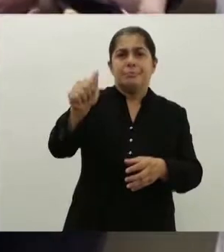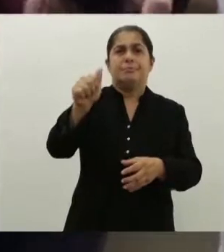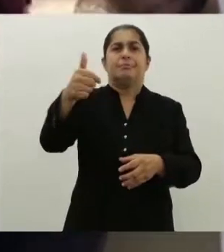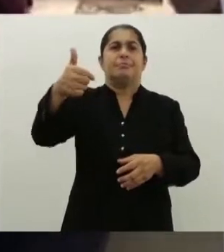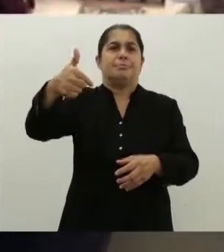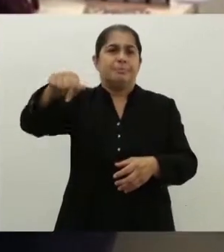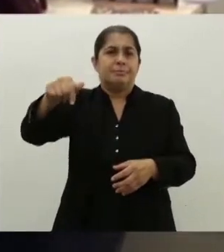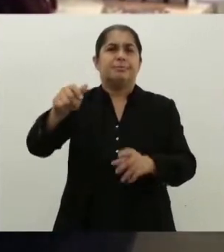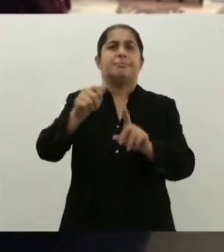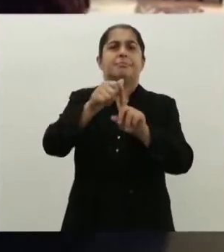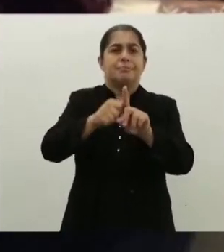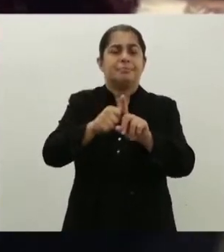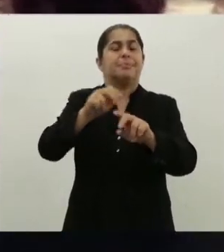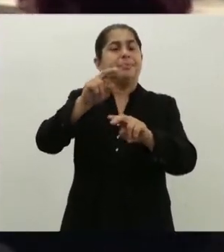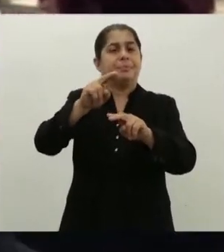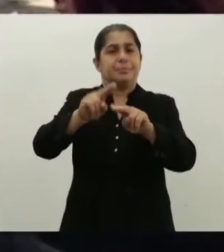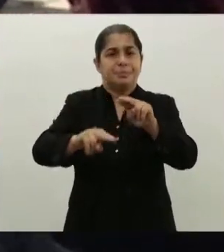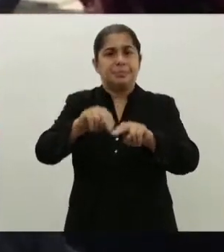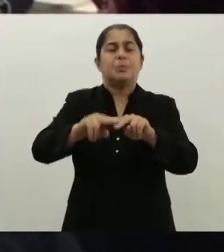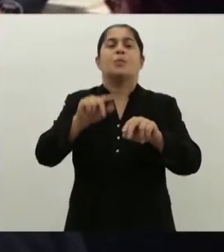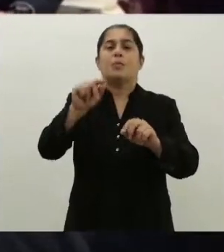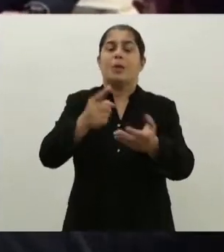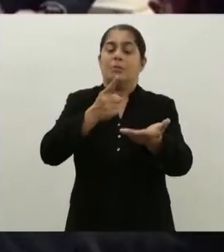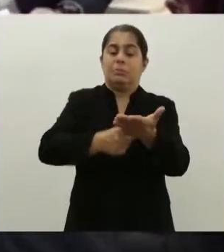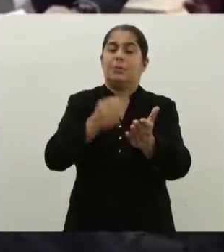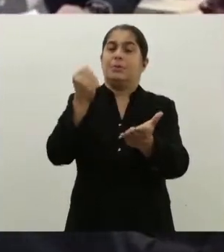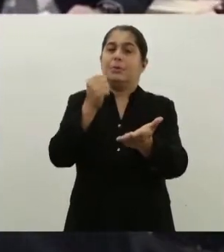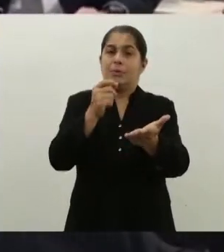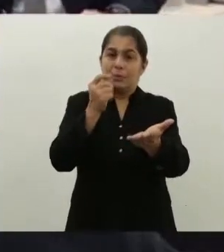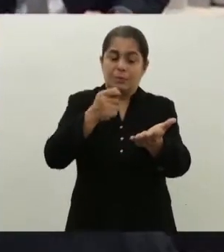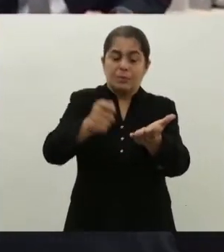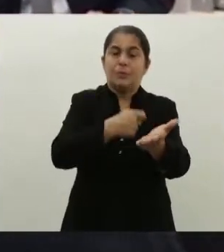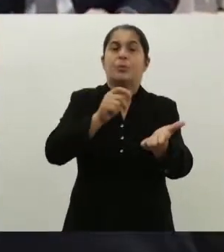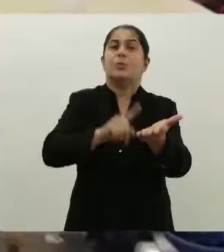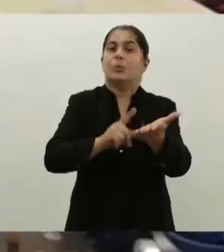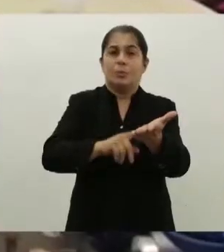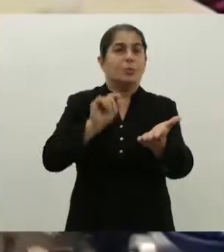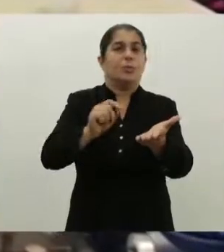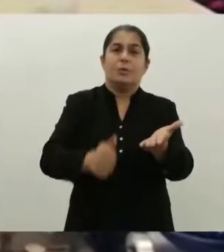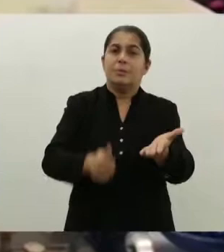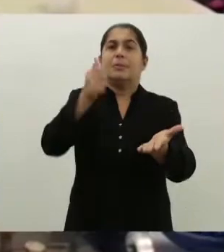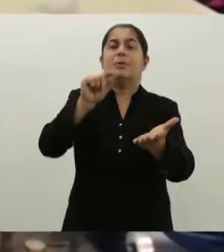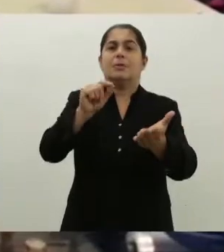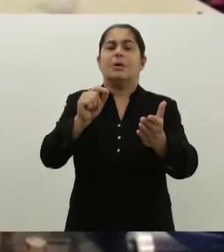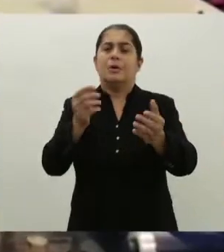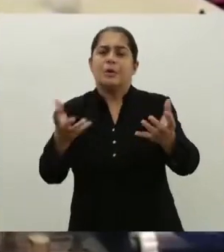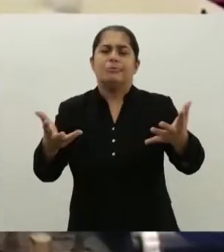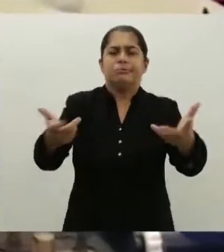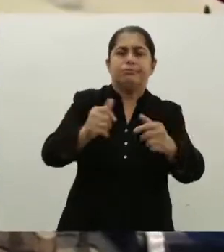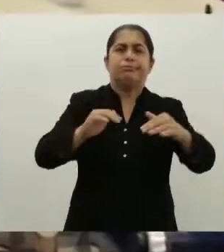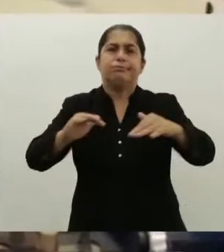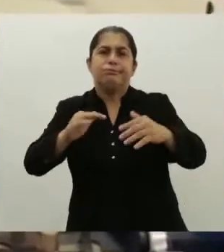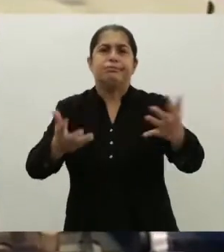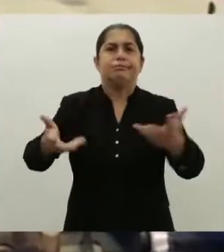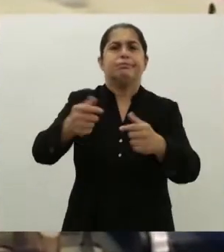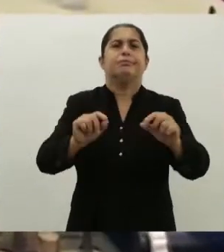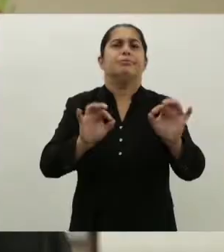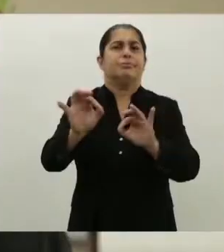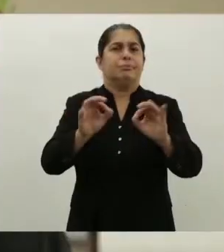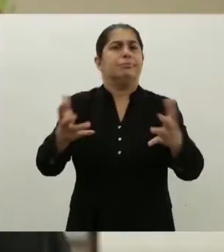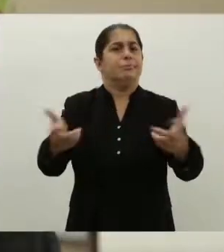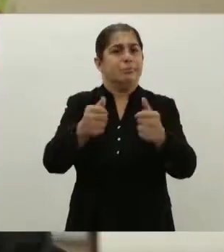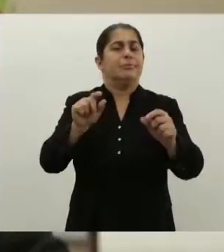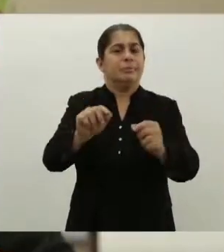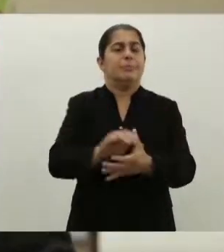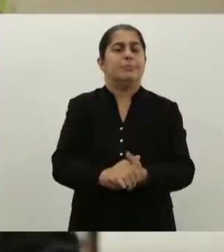no último dia 17 de julho, um termo de ajustamento de conduta, que também visa uma melhor mobilidade no local do evento.